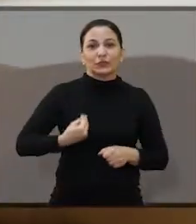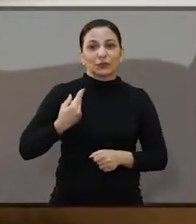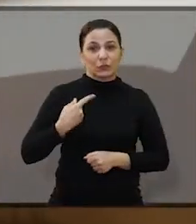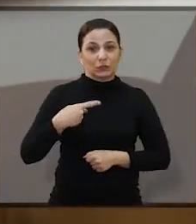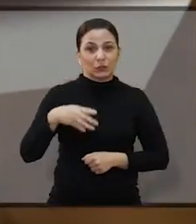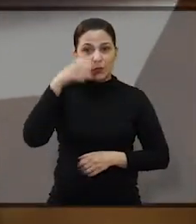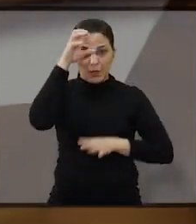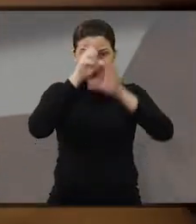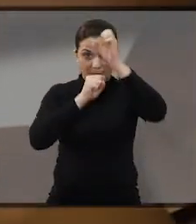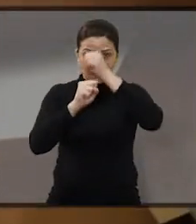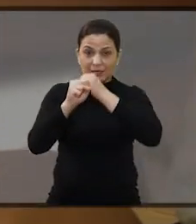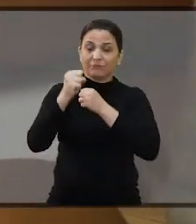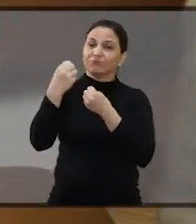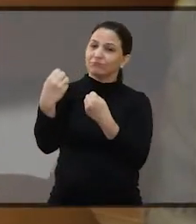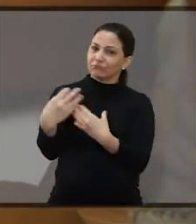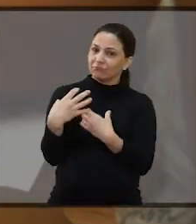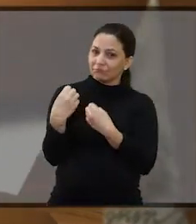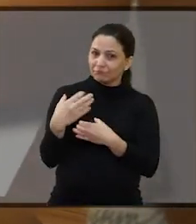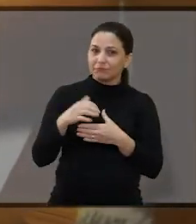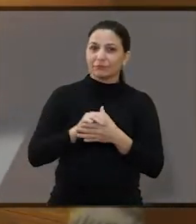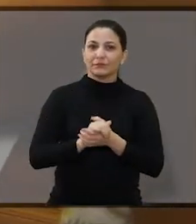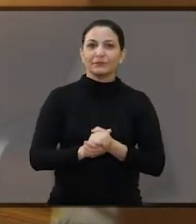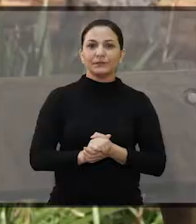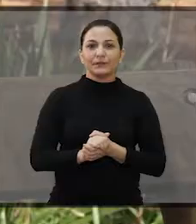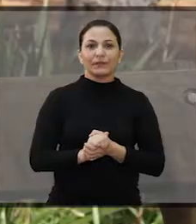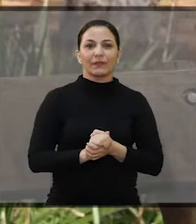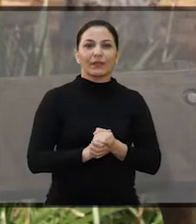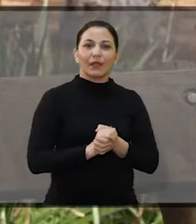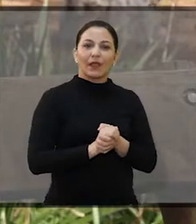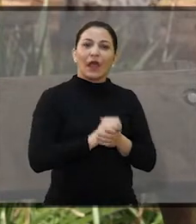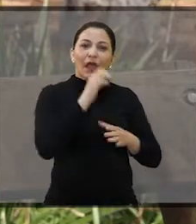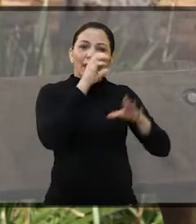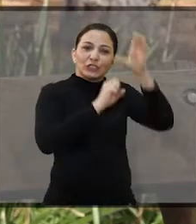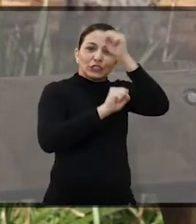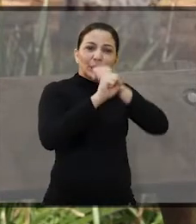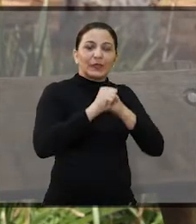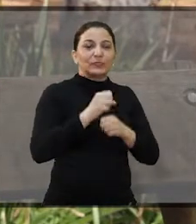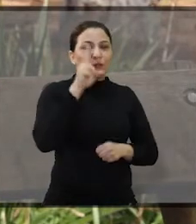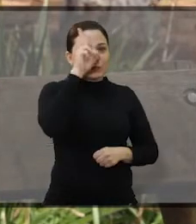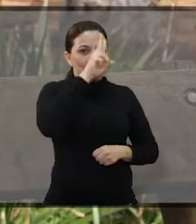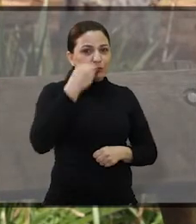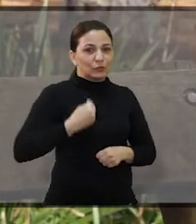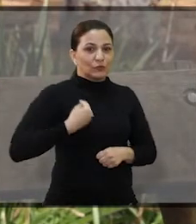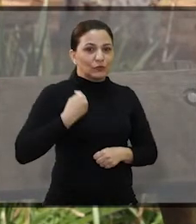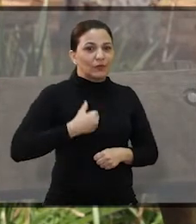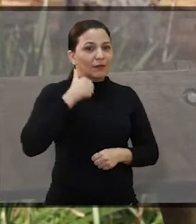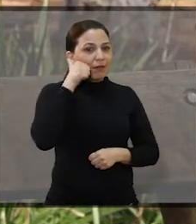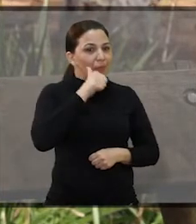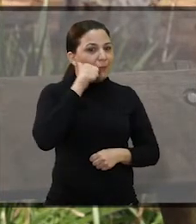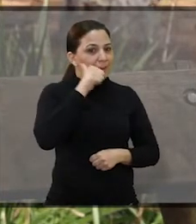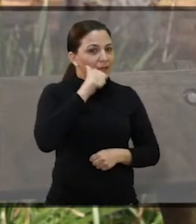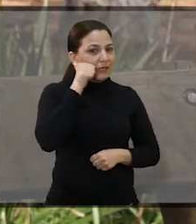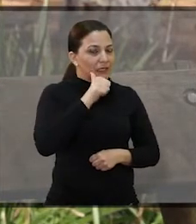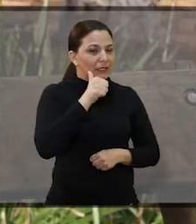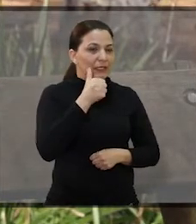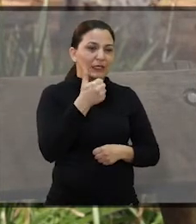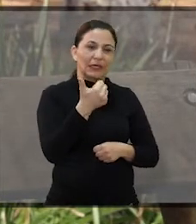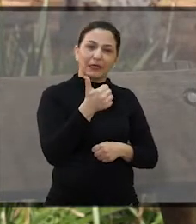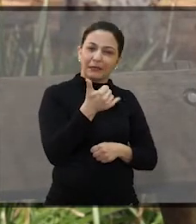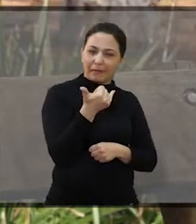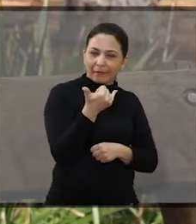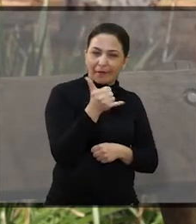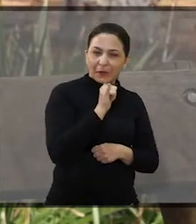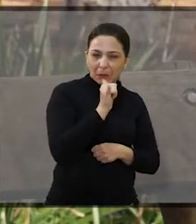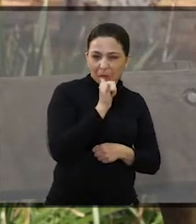Aprendem muito e ensinam mais ainda. O a gente aprende duplamente, a gente aprende com o que a gente escuta e a gente